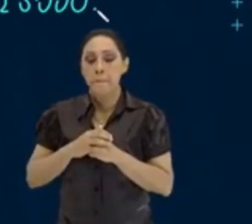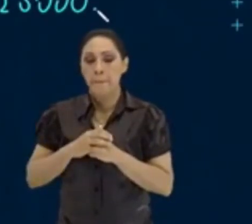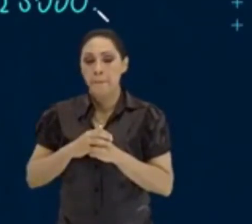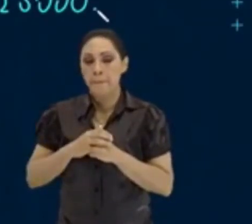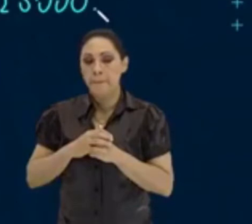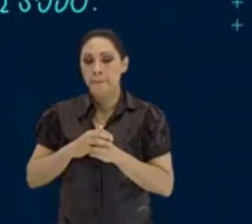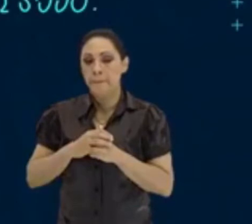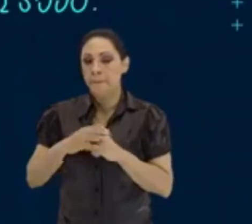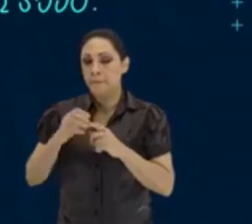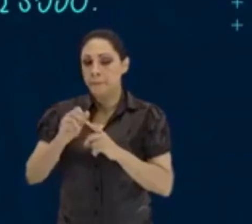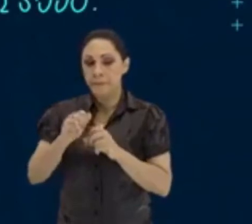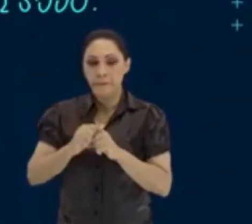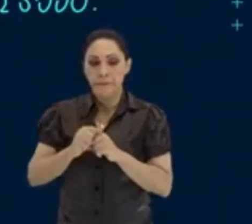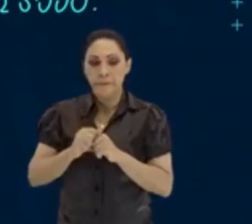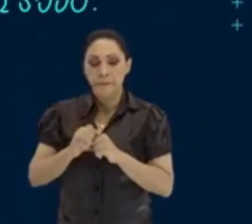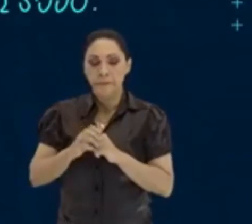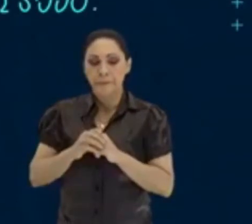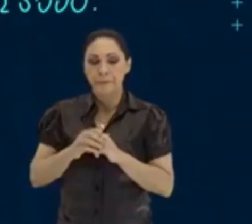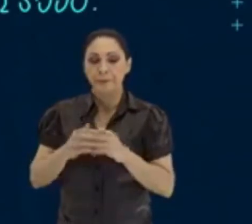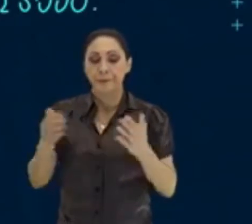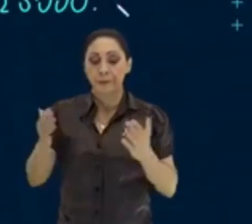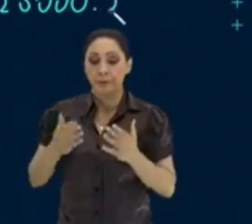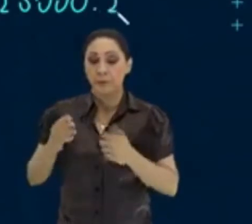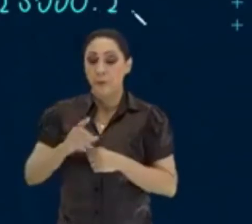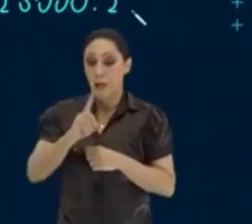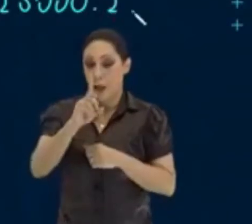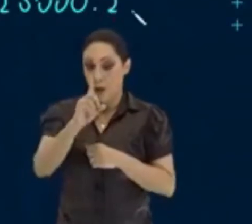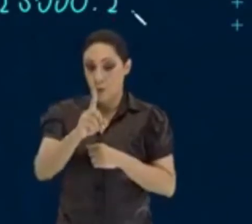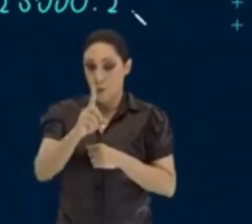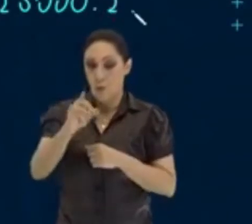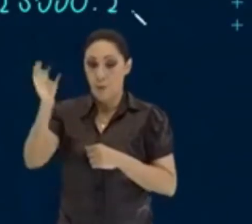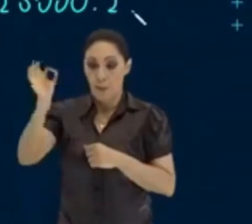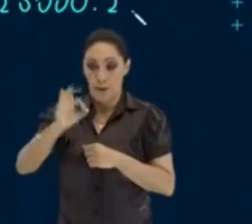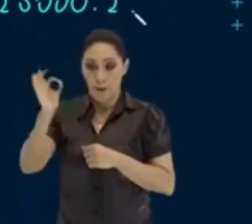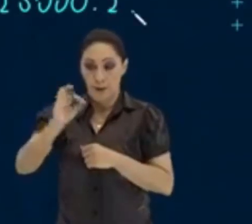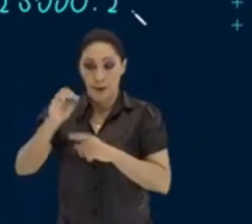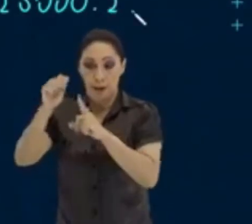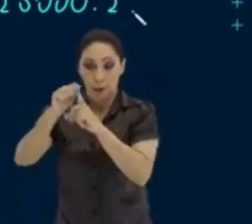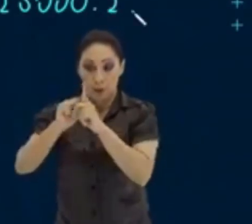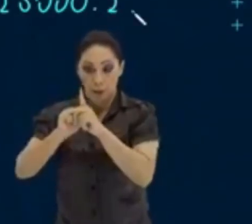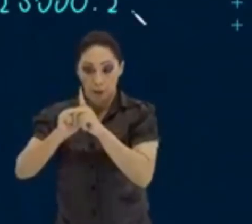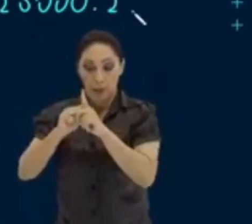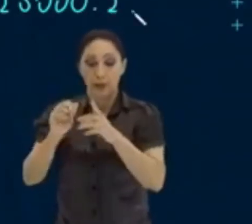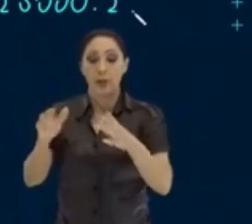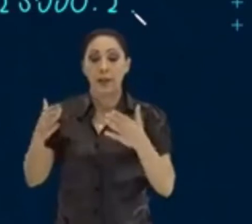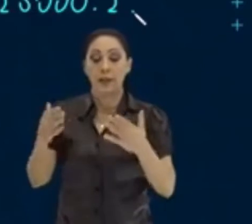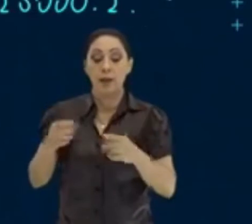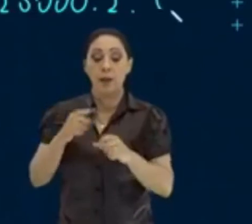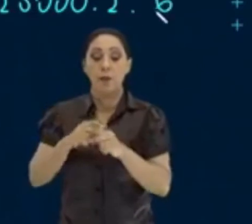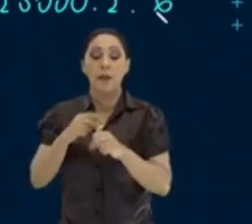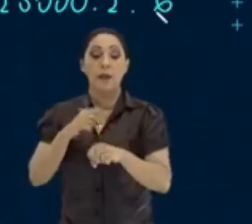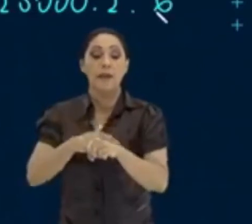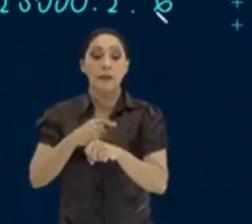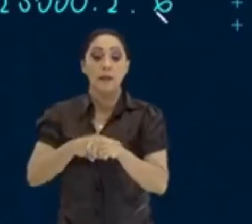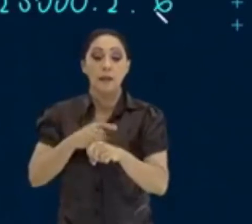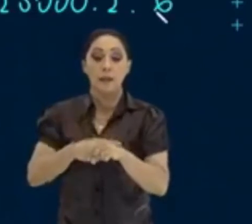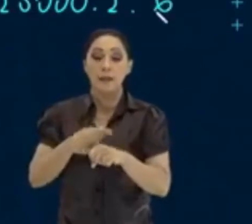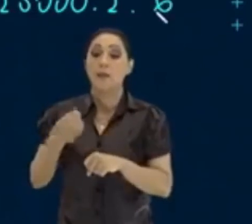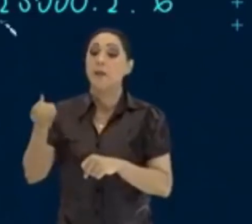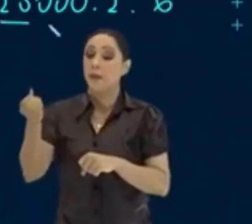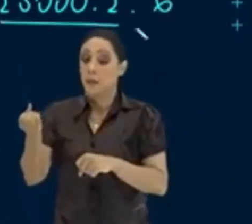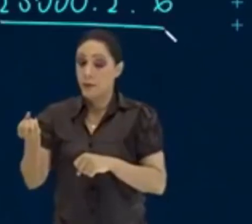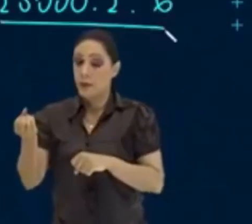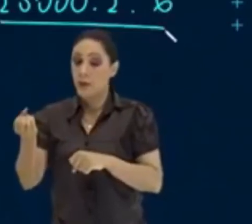agora tá em meses pra combinar com o tempo. É 1% ao mês. E esse tempo são 6 meses.